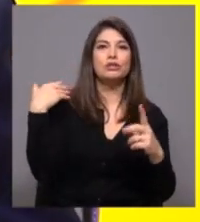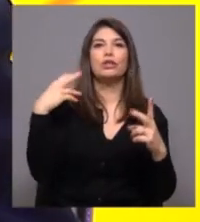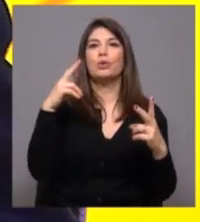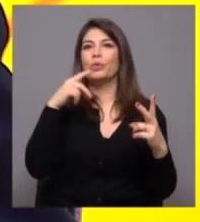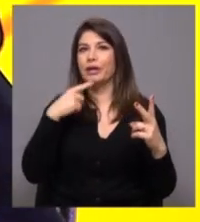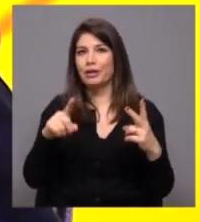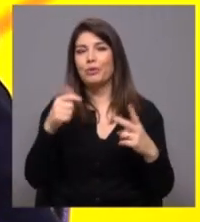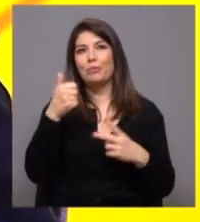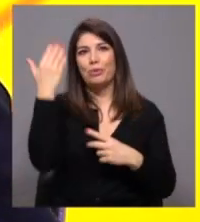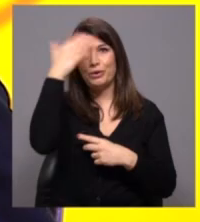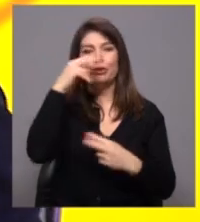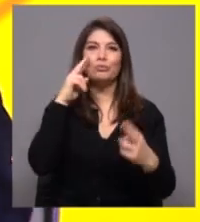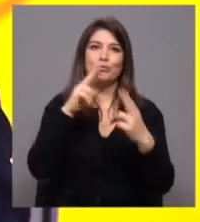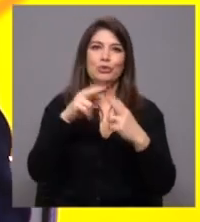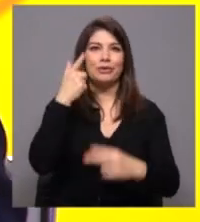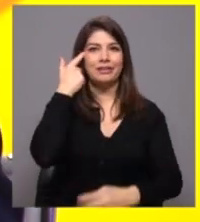uma boa noite e até quinta-feira.